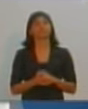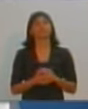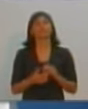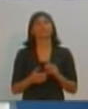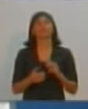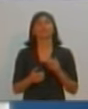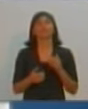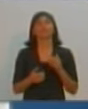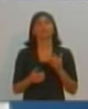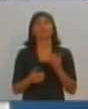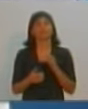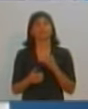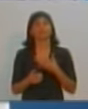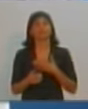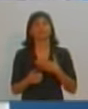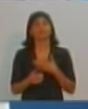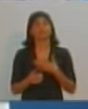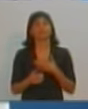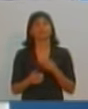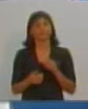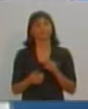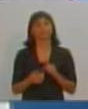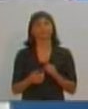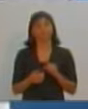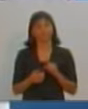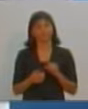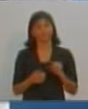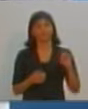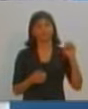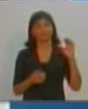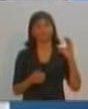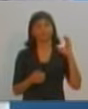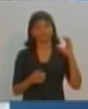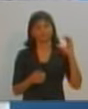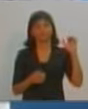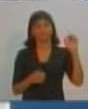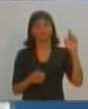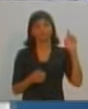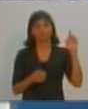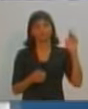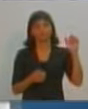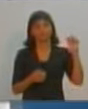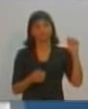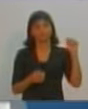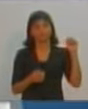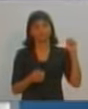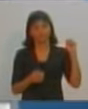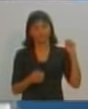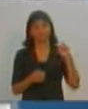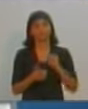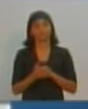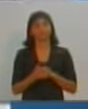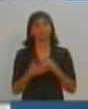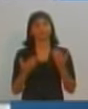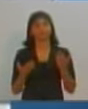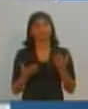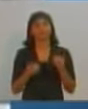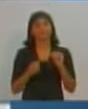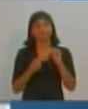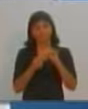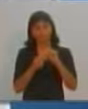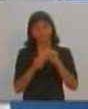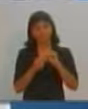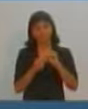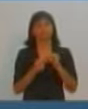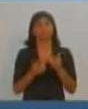saber de você o CRAS e o CREAS. O que você pretende na sua possível gestão no